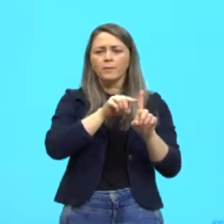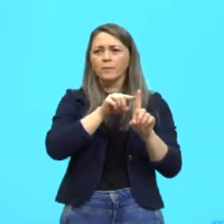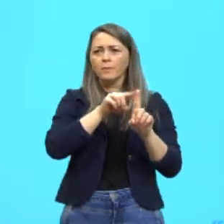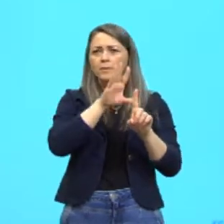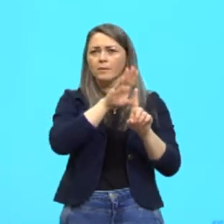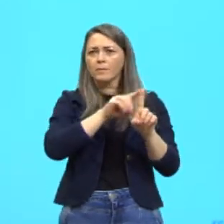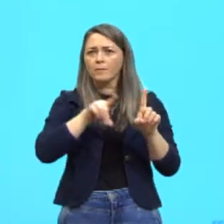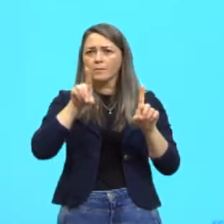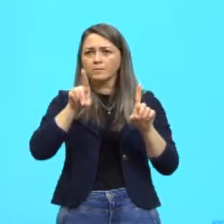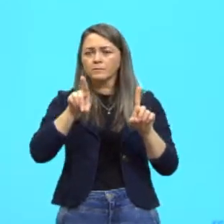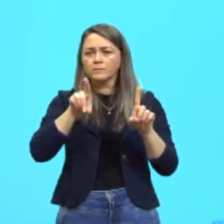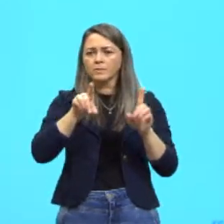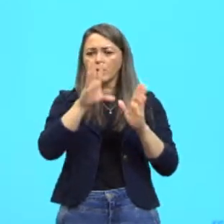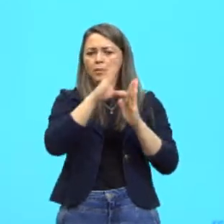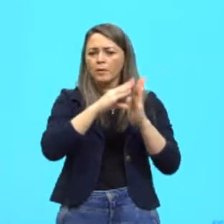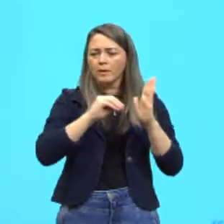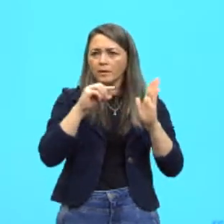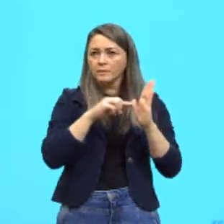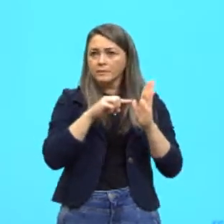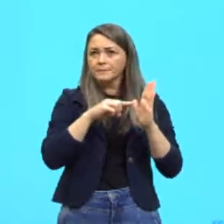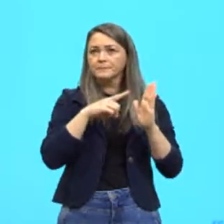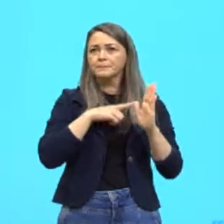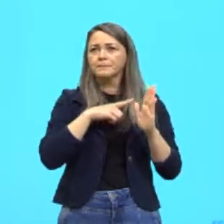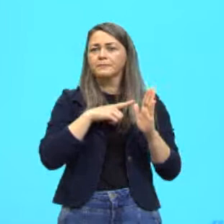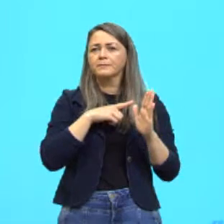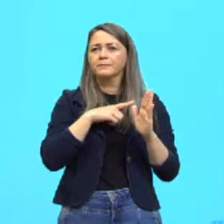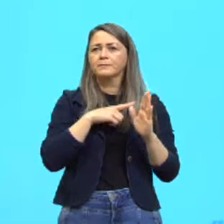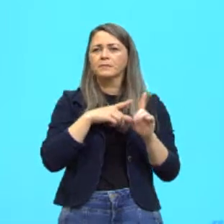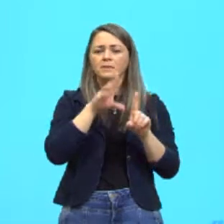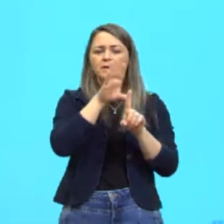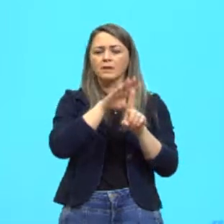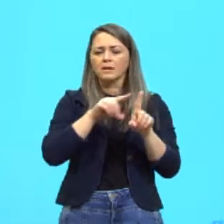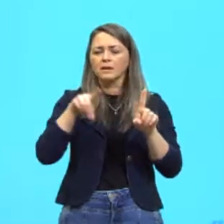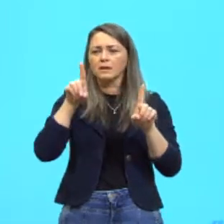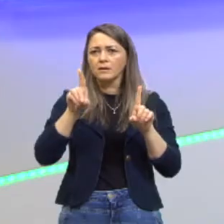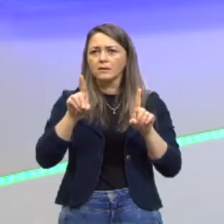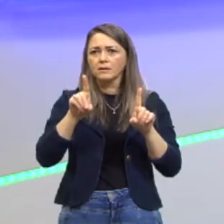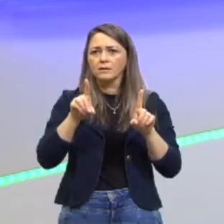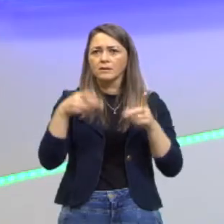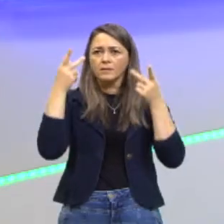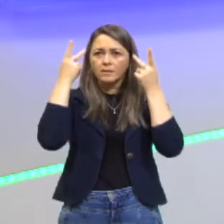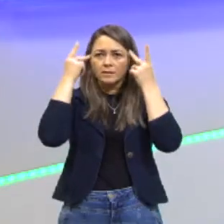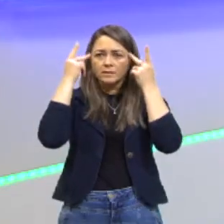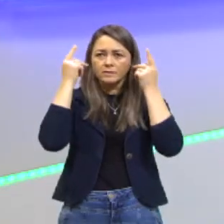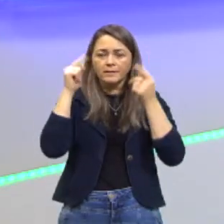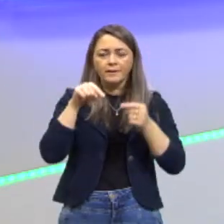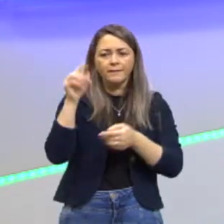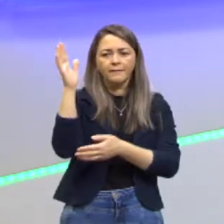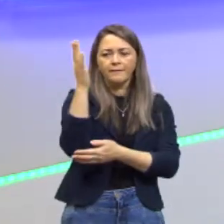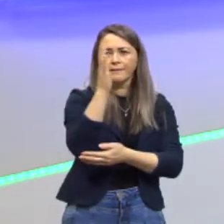E sim, nós possuímos clones naturais, naturais da natureza.